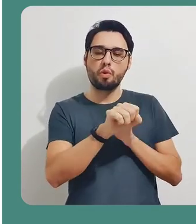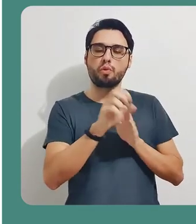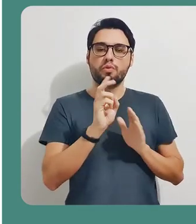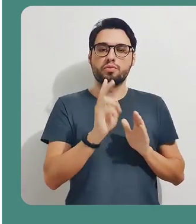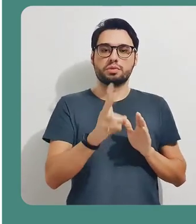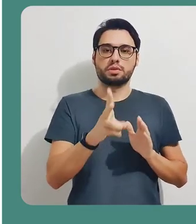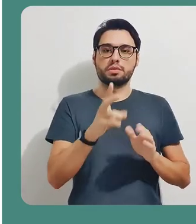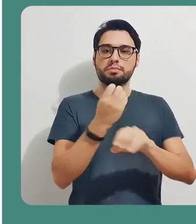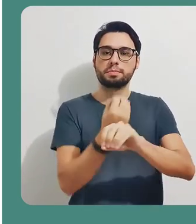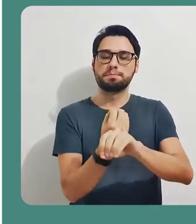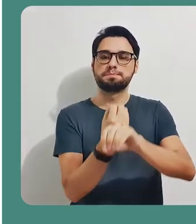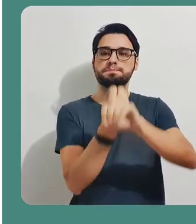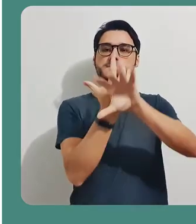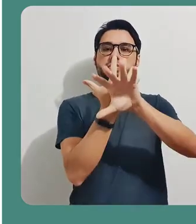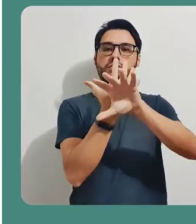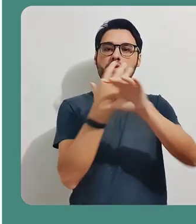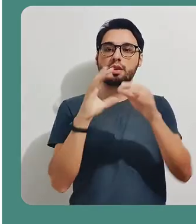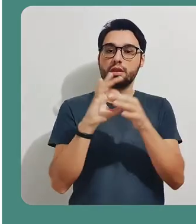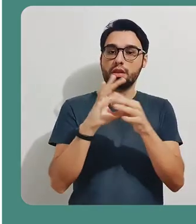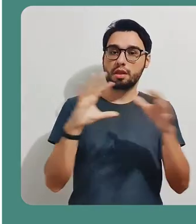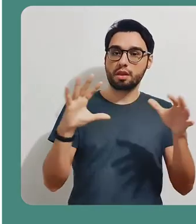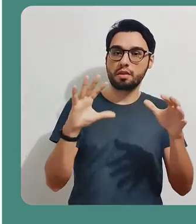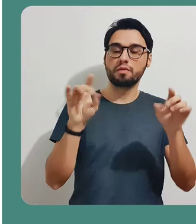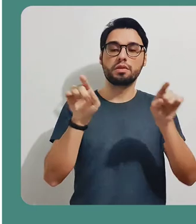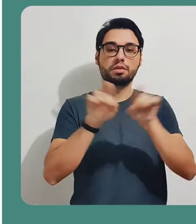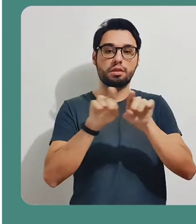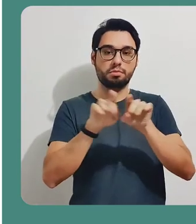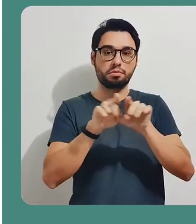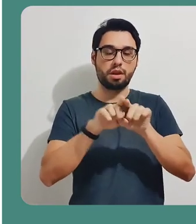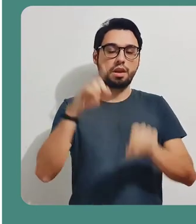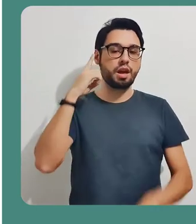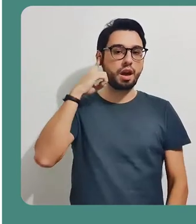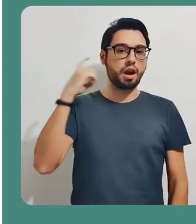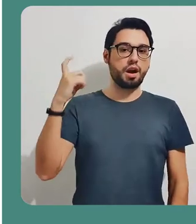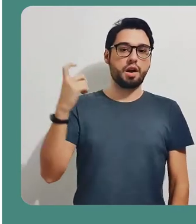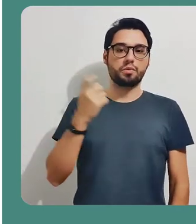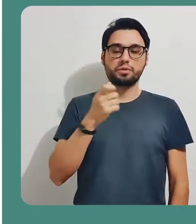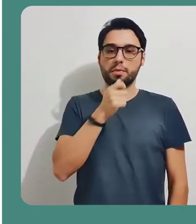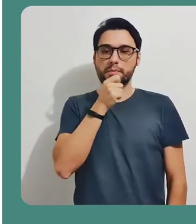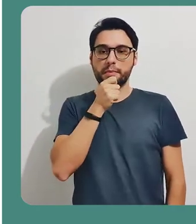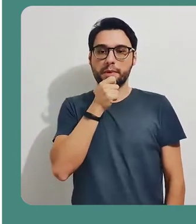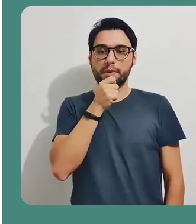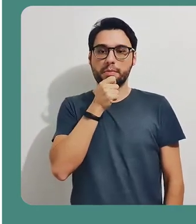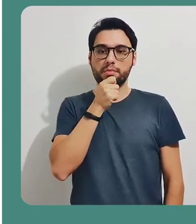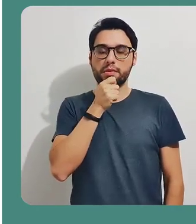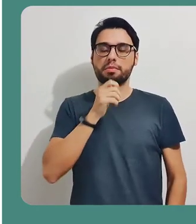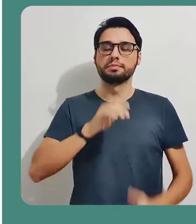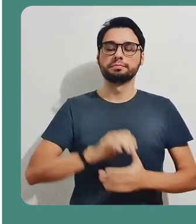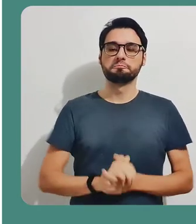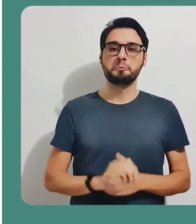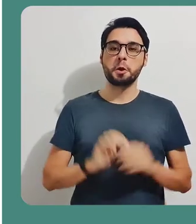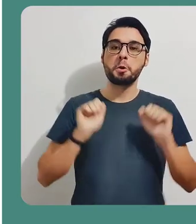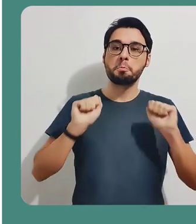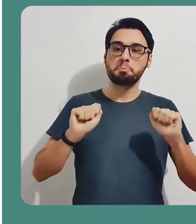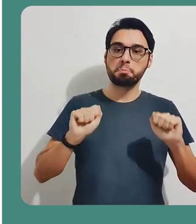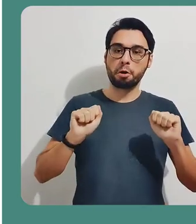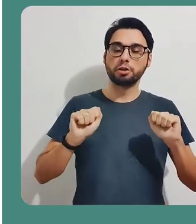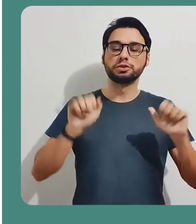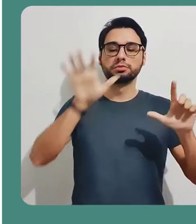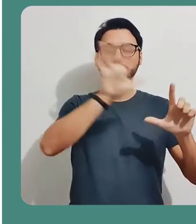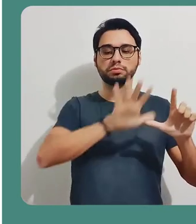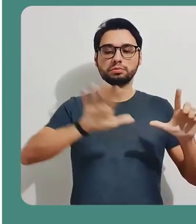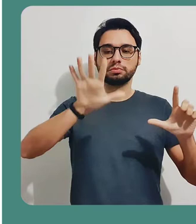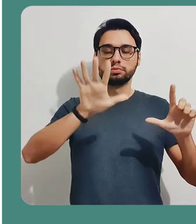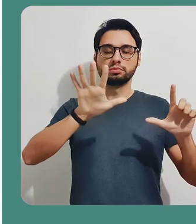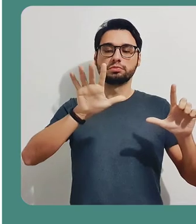Como padrão, o Sistemas Google vai ser autorizado a capturar a sua imagem a partir da sua webcam e a capturar